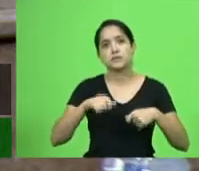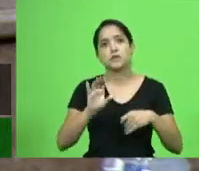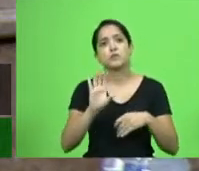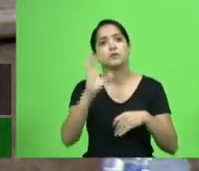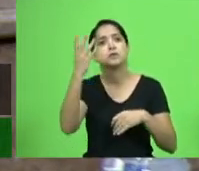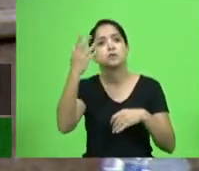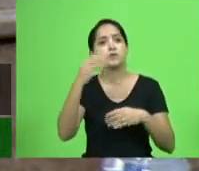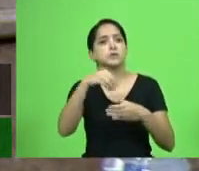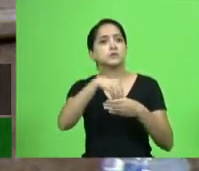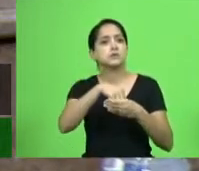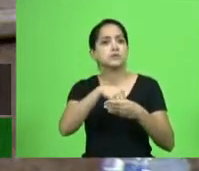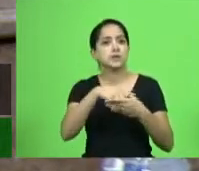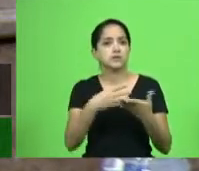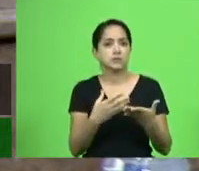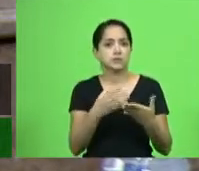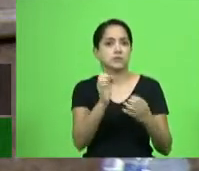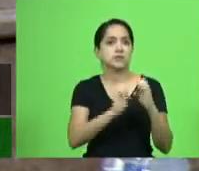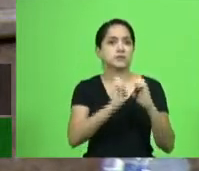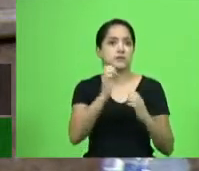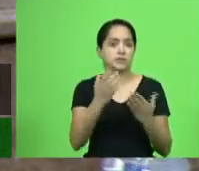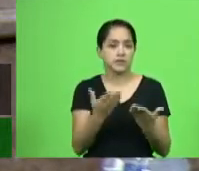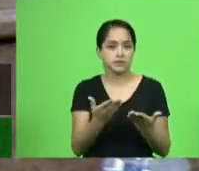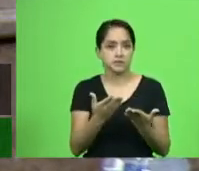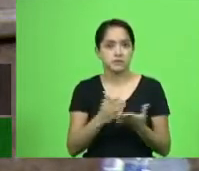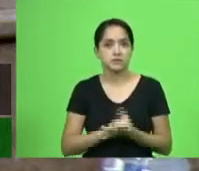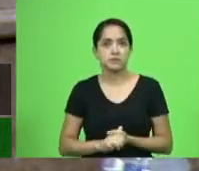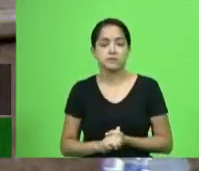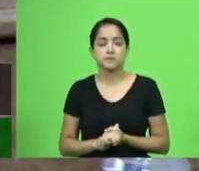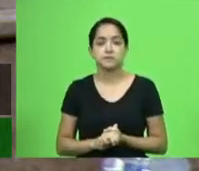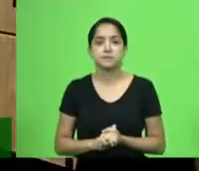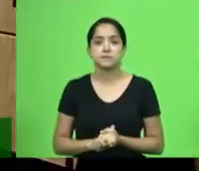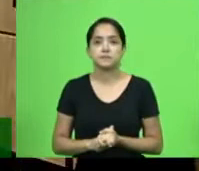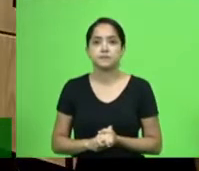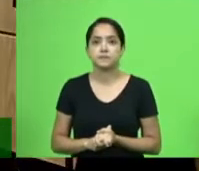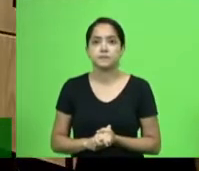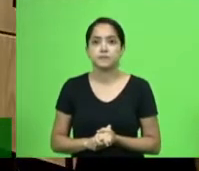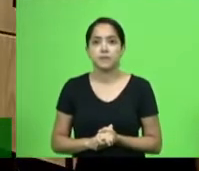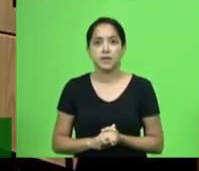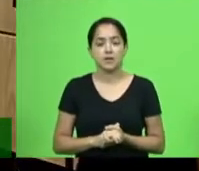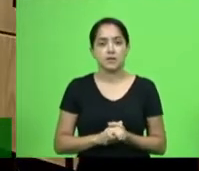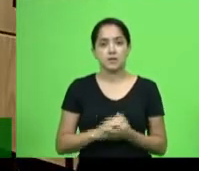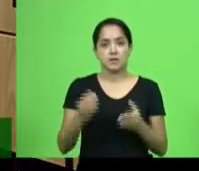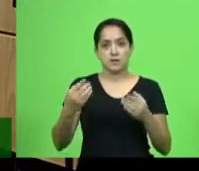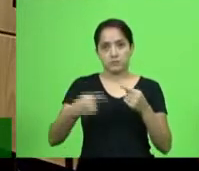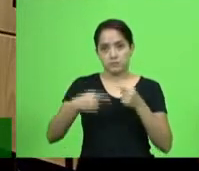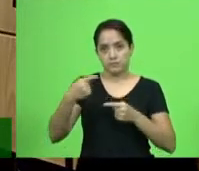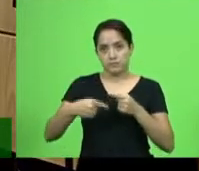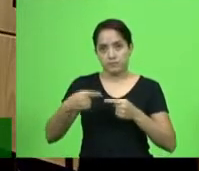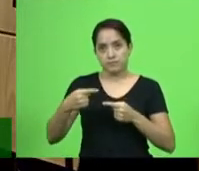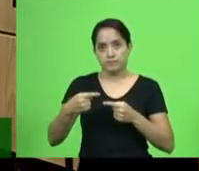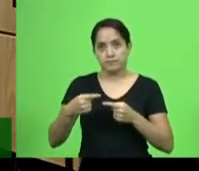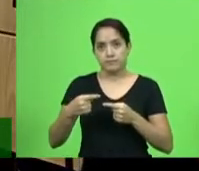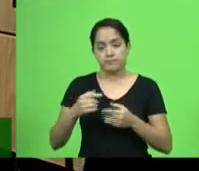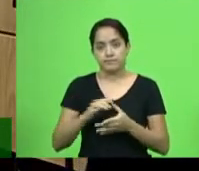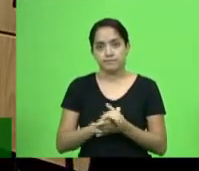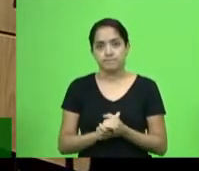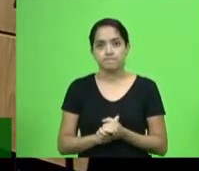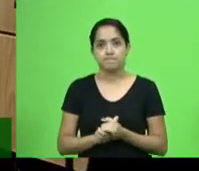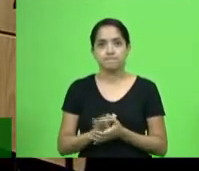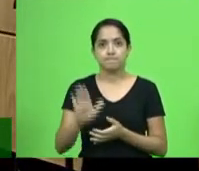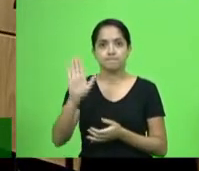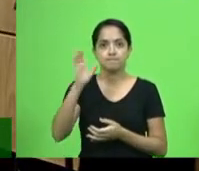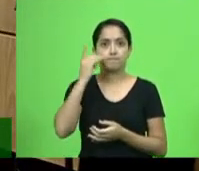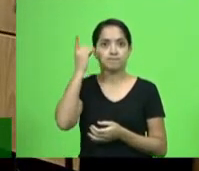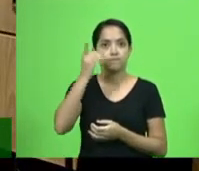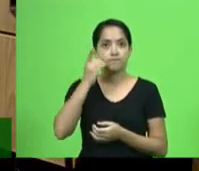no setor da SAMU, aqui em Santa Catarina. Obrigado, presidente. Não, havendo mais quem queira discutir em votação, para discutir ainda com a palavra